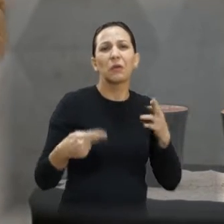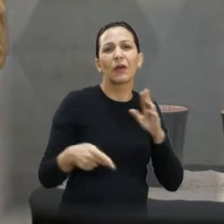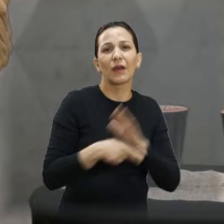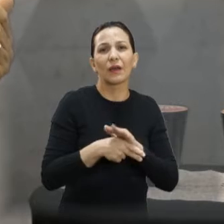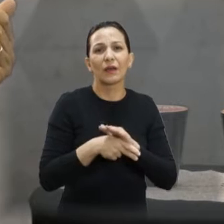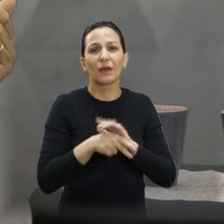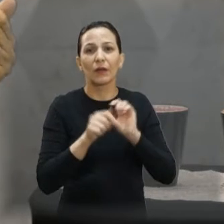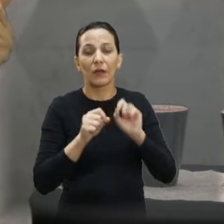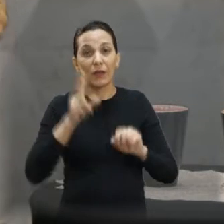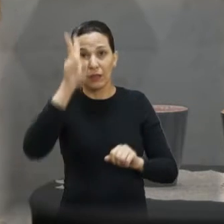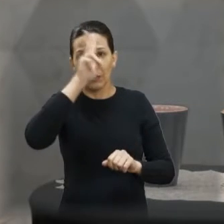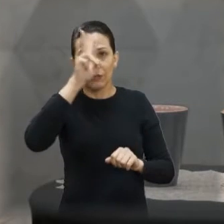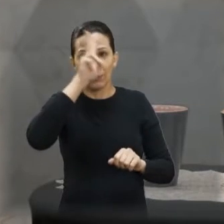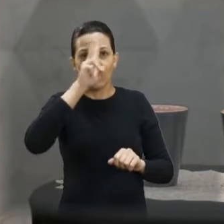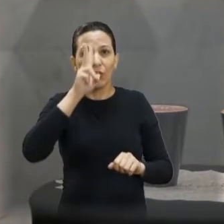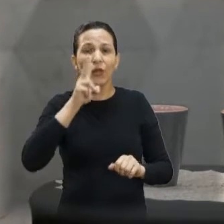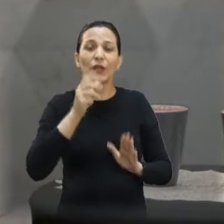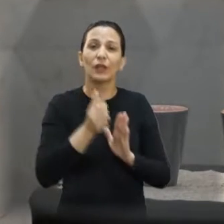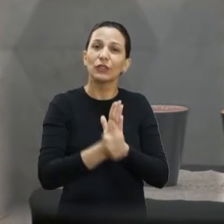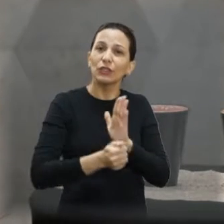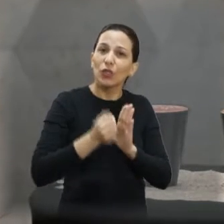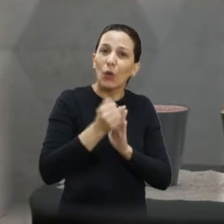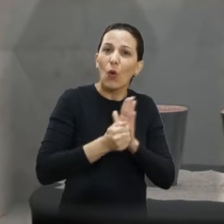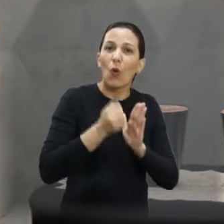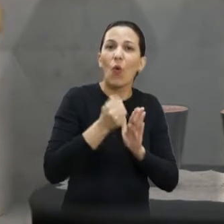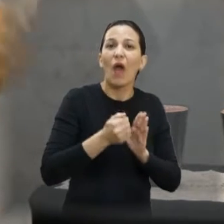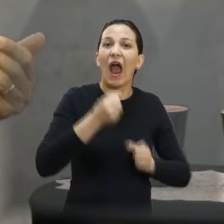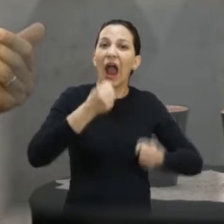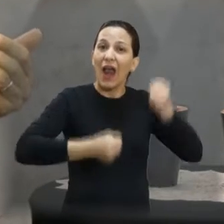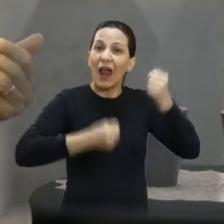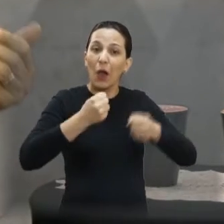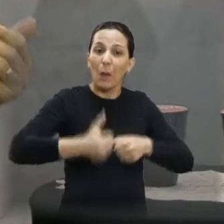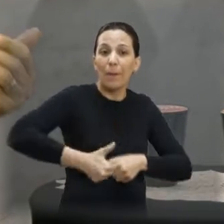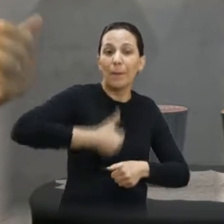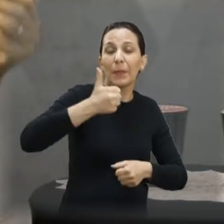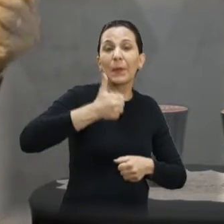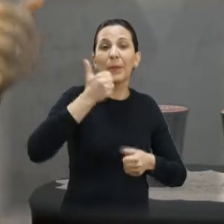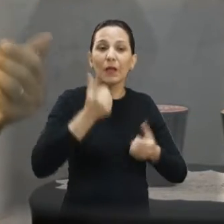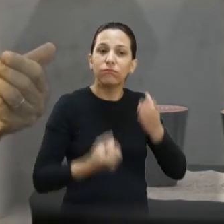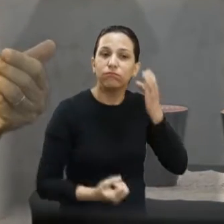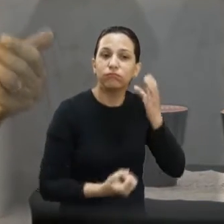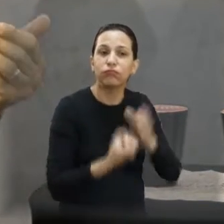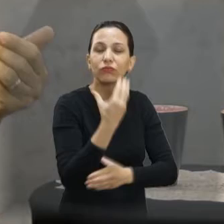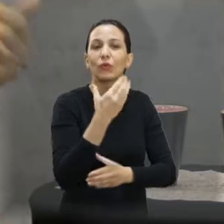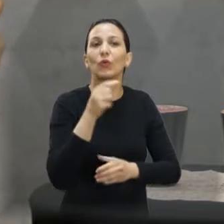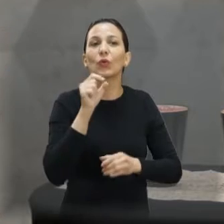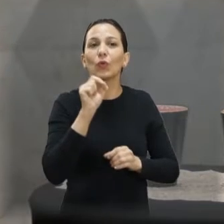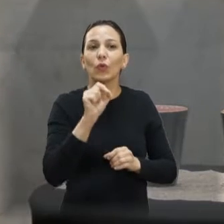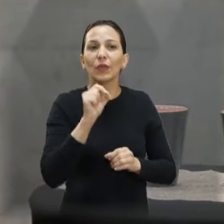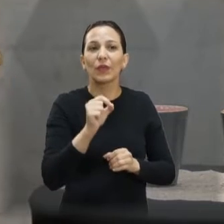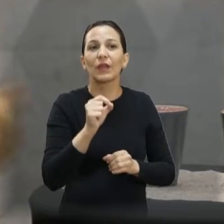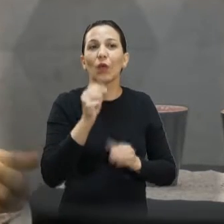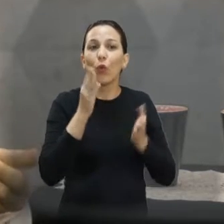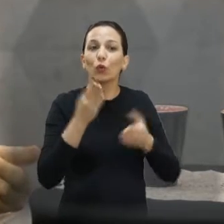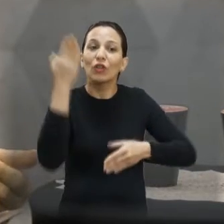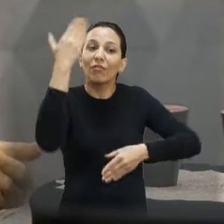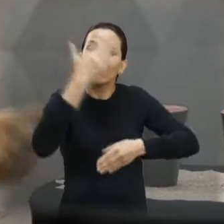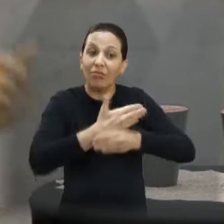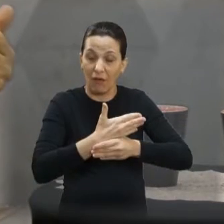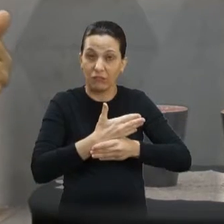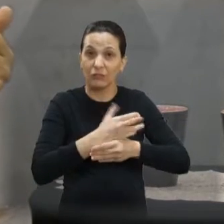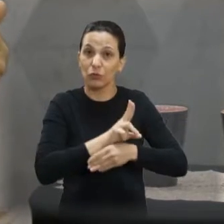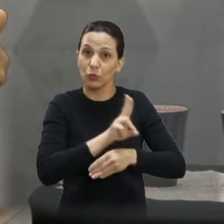na história da nossa cidade, os primeiros veículos que surgiram aqui eram os carros de praça, hoje chamados de táxi.